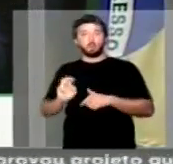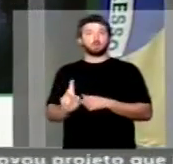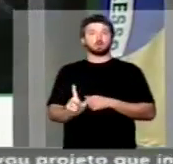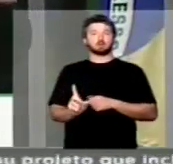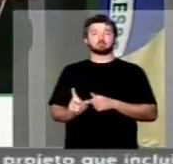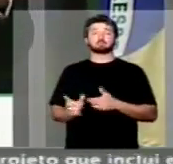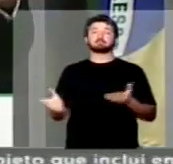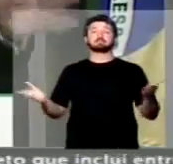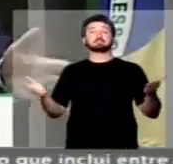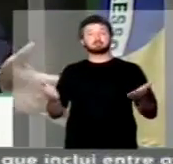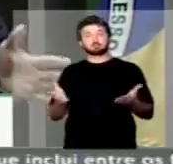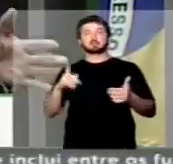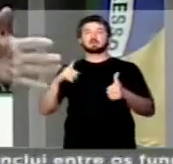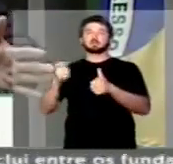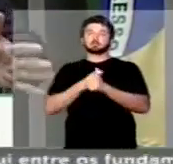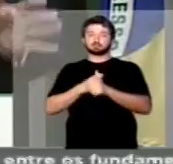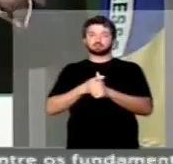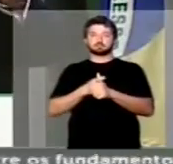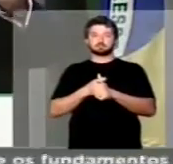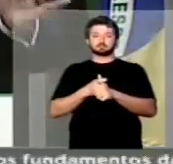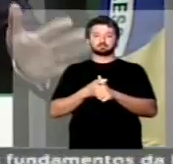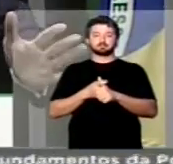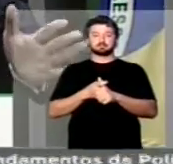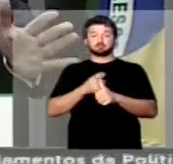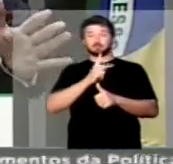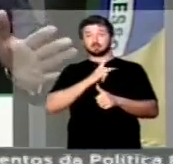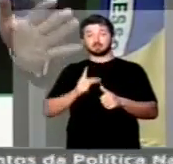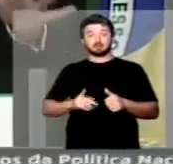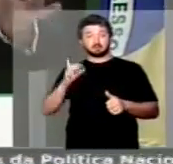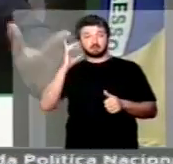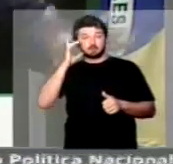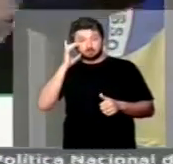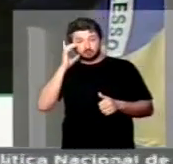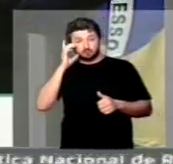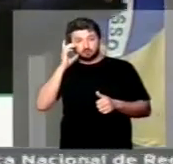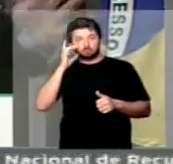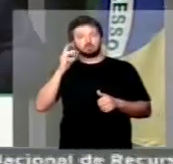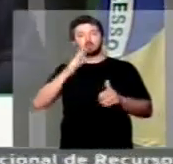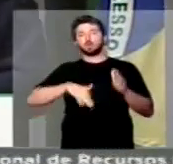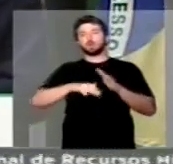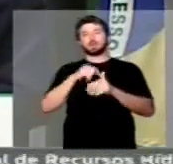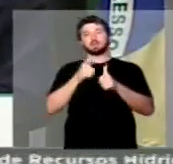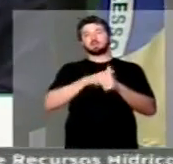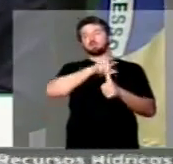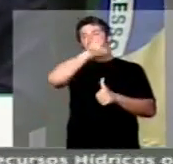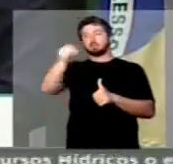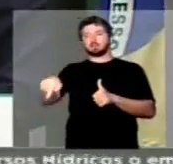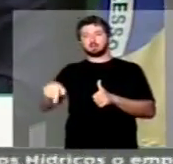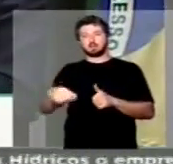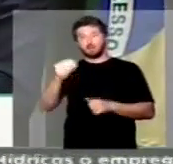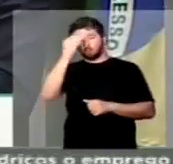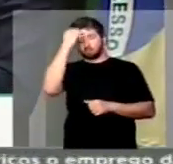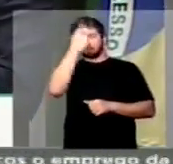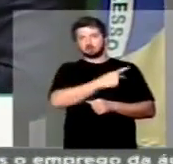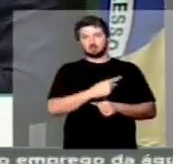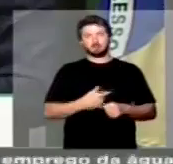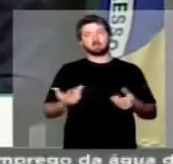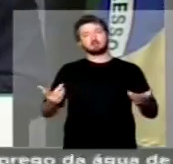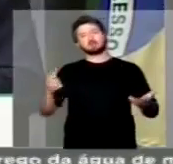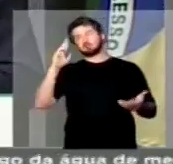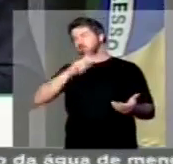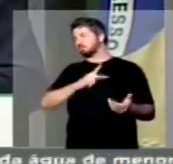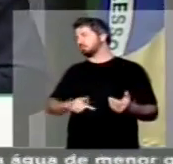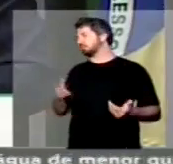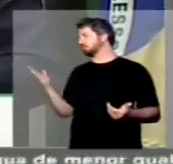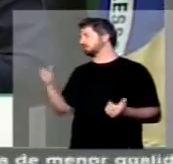são devedores a presidente Dilma de tudo isso, o que se passou. Ora, senhor